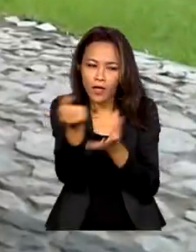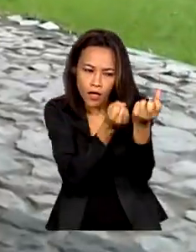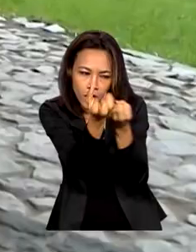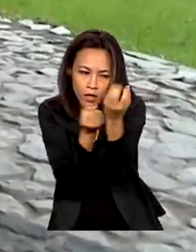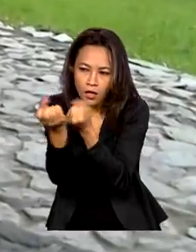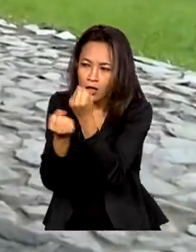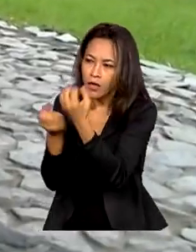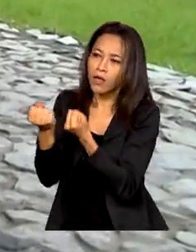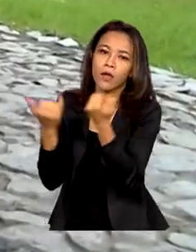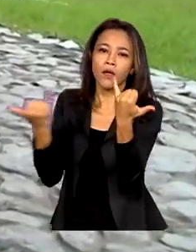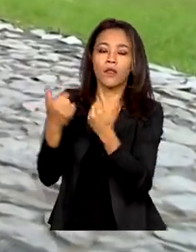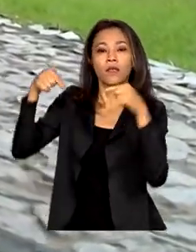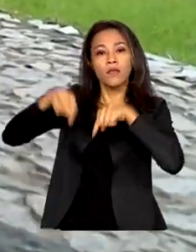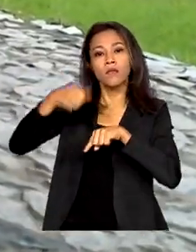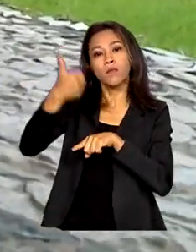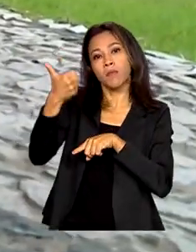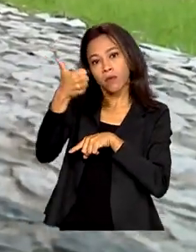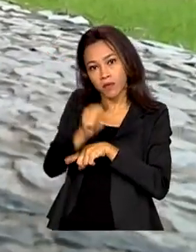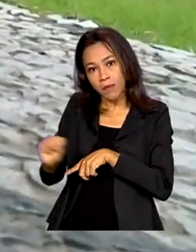e ter o diagnóstico pronto até agosto.